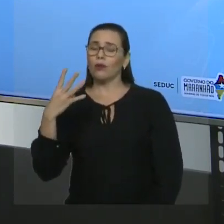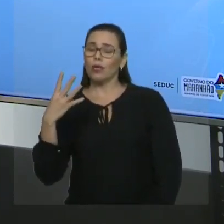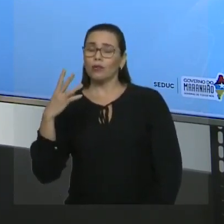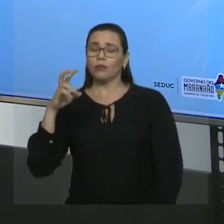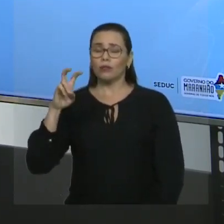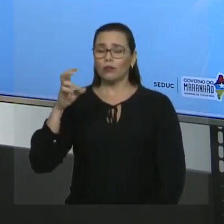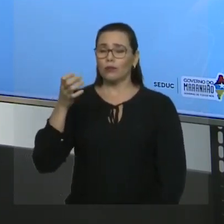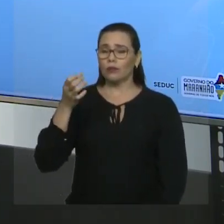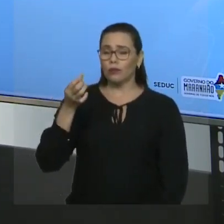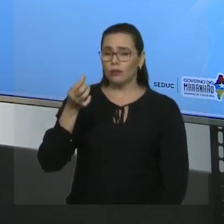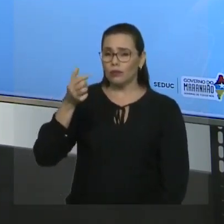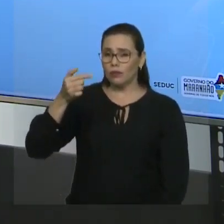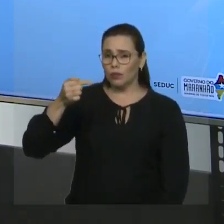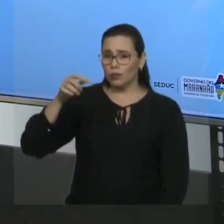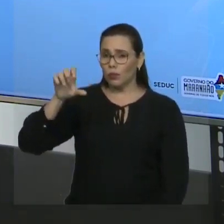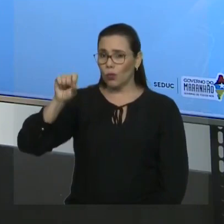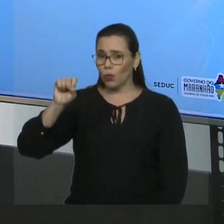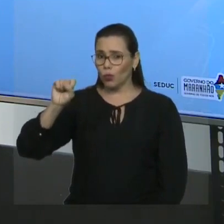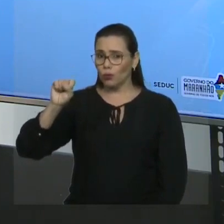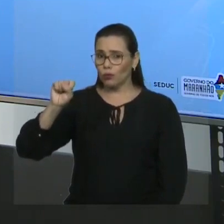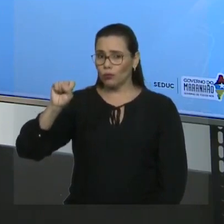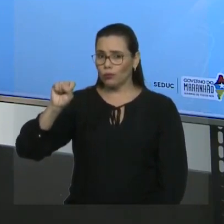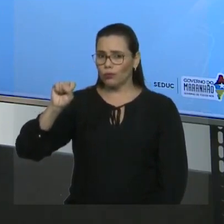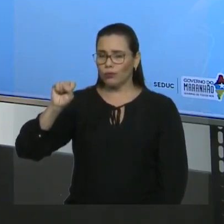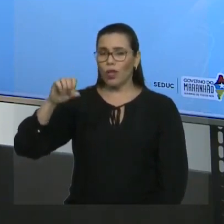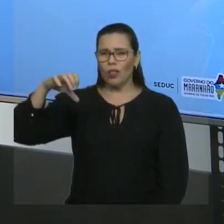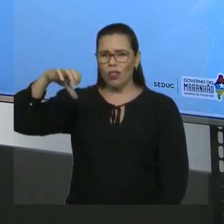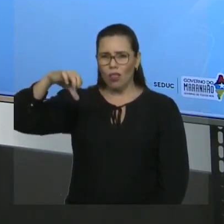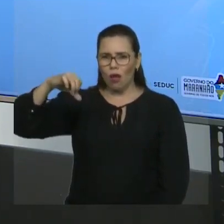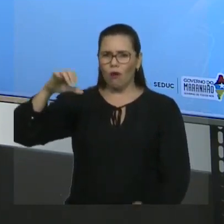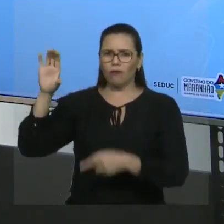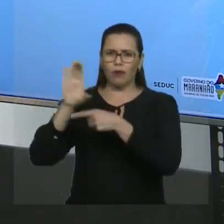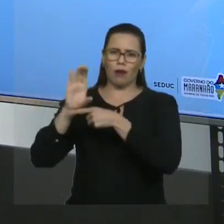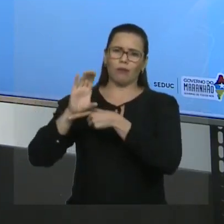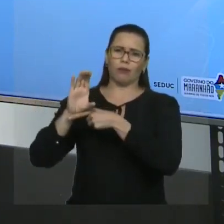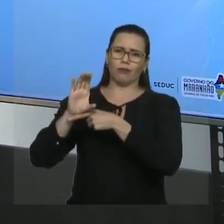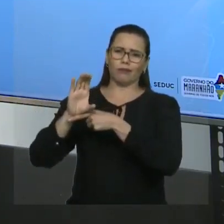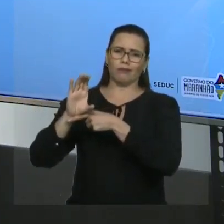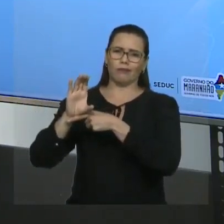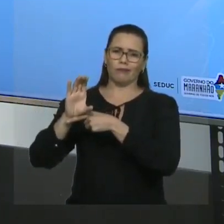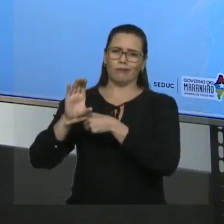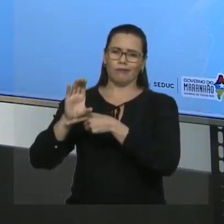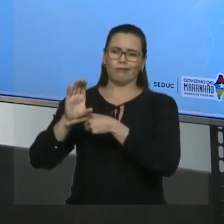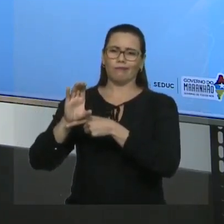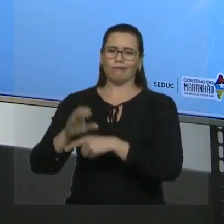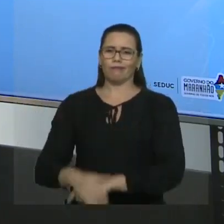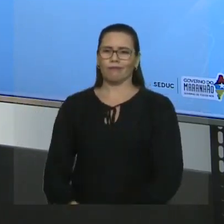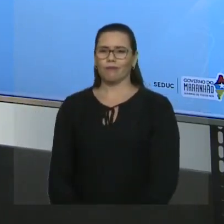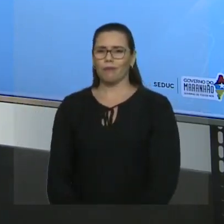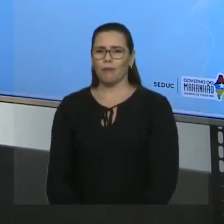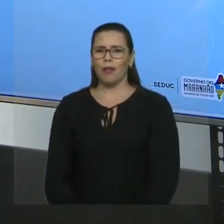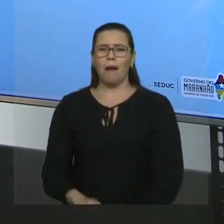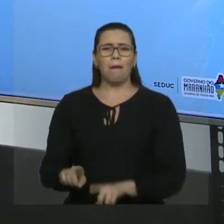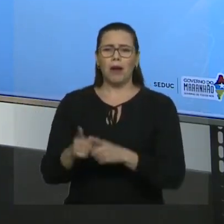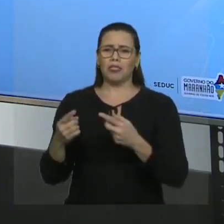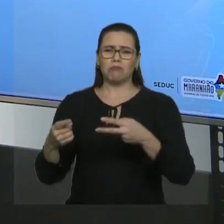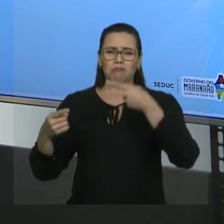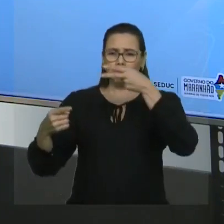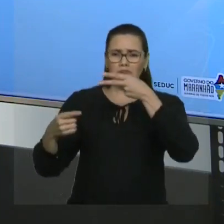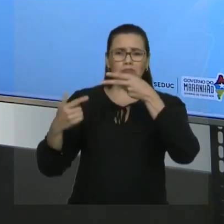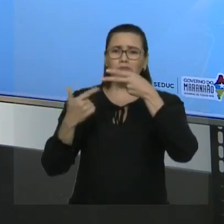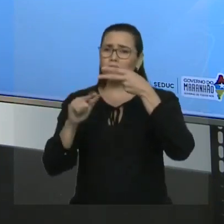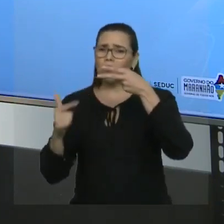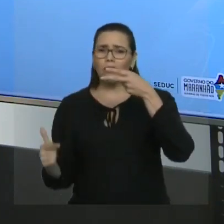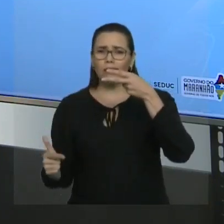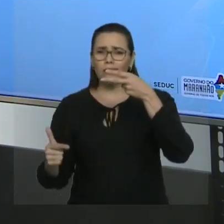oito, nove carbonos. Mas ela não possui insaturação. Ao contrário desta que tem um, dois, três, quatro, cinco, seis, sete, oito,